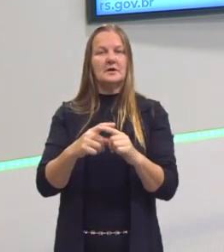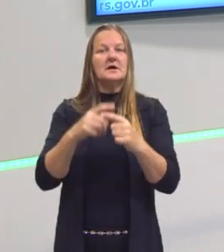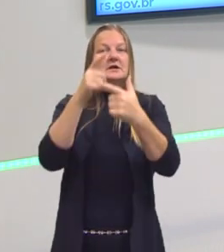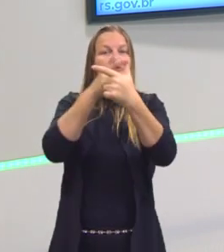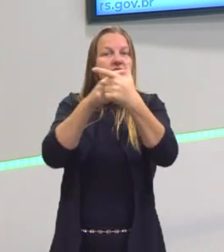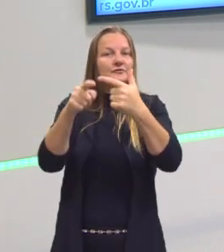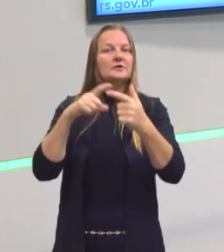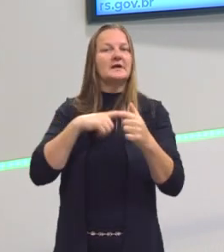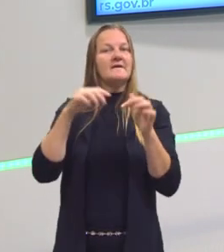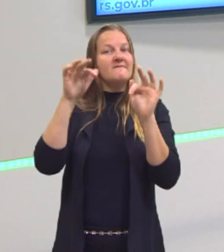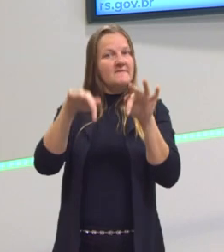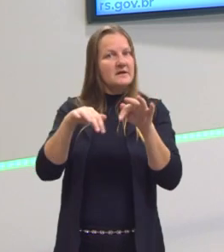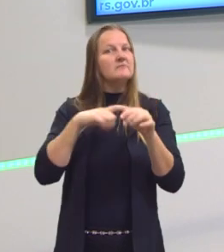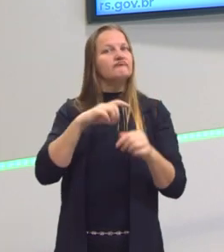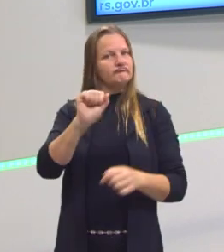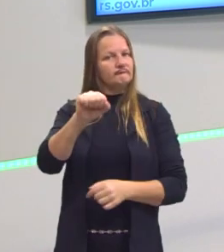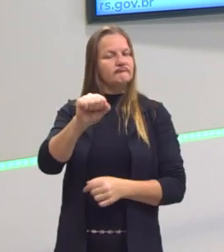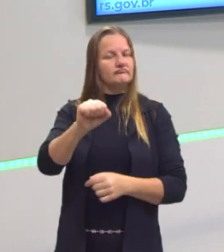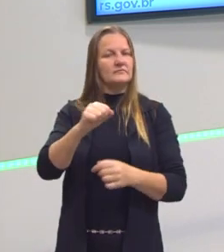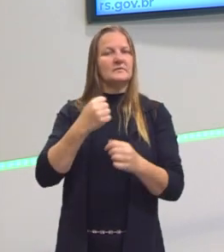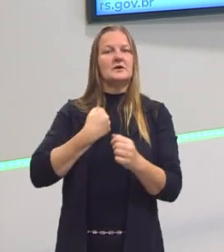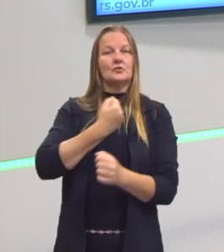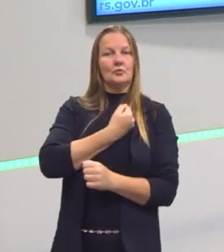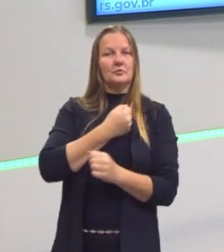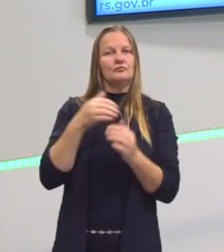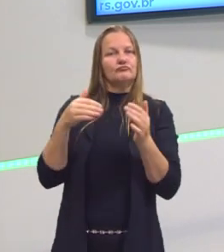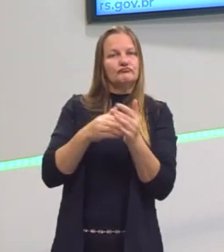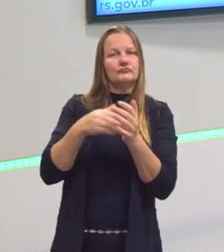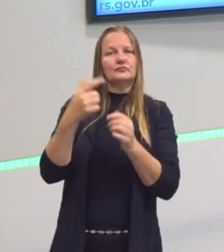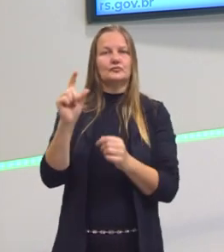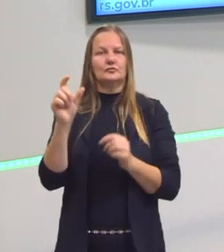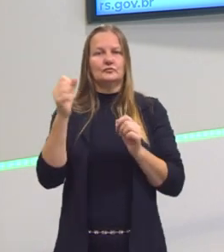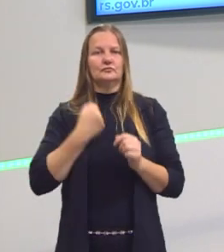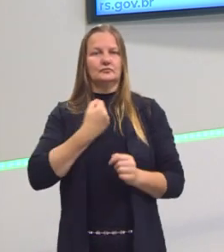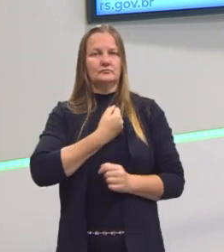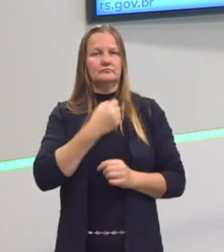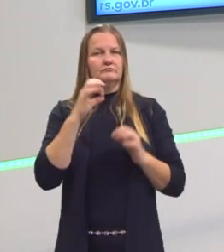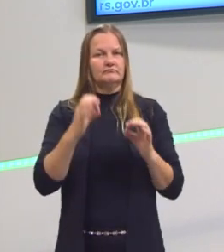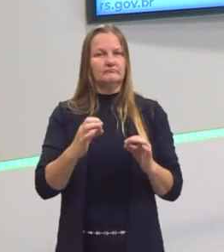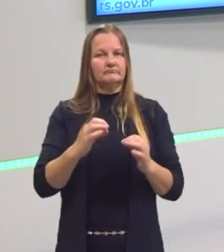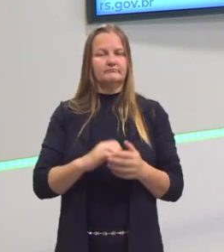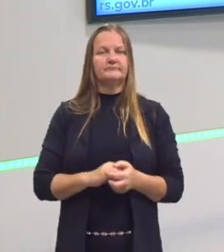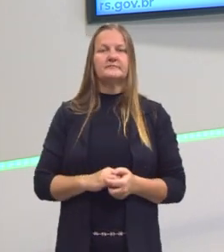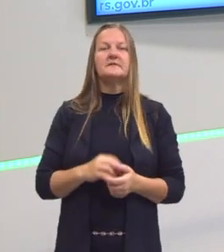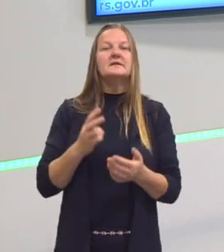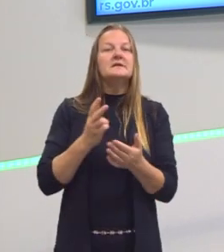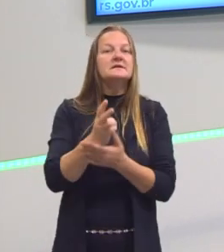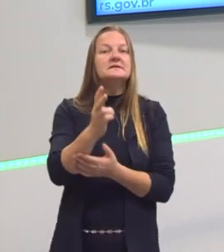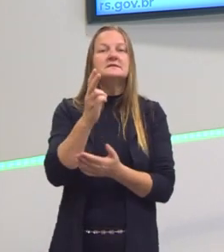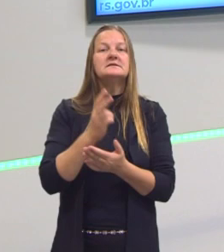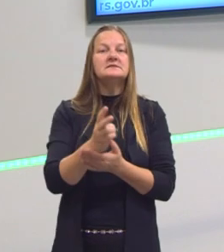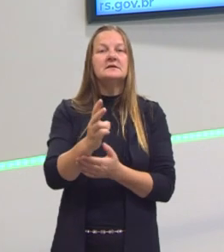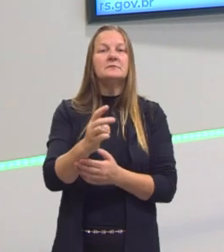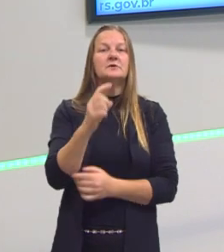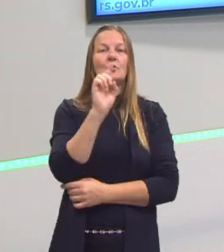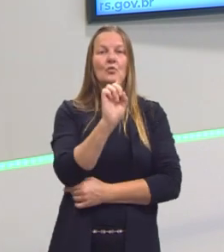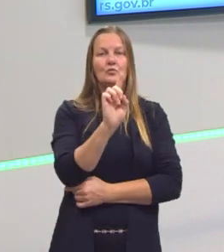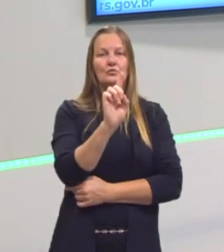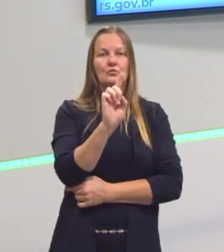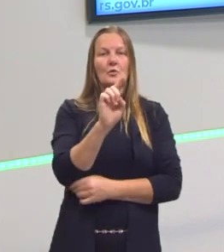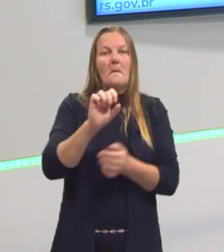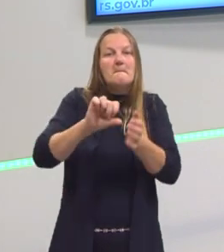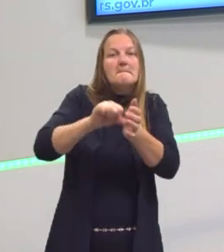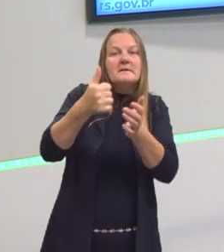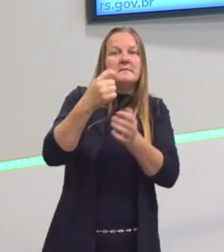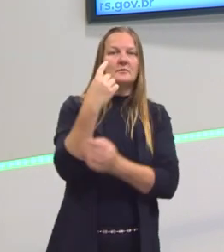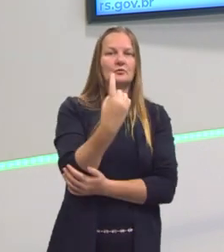uma sequência finita. Ela começa em um valor e termina em outro valor, tá? Mas ela sempre vai iniciar pelo número 1, porque